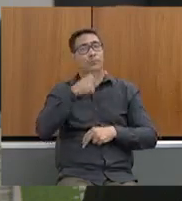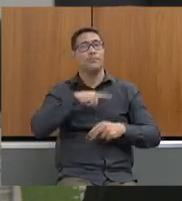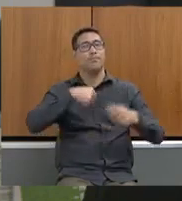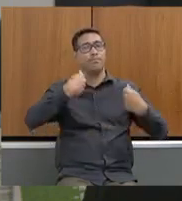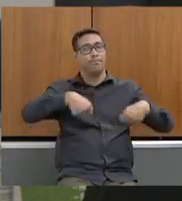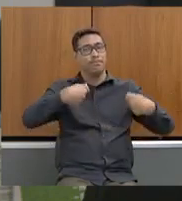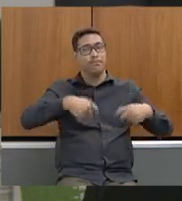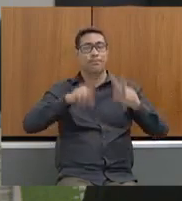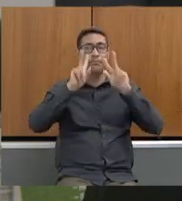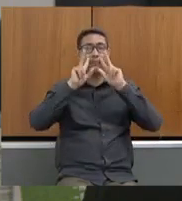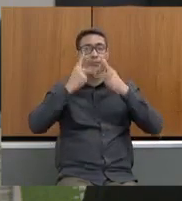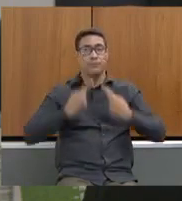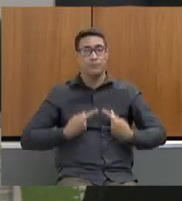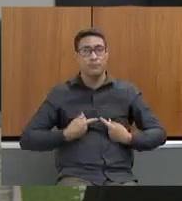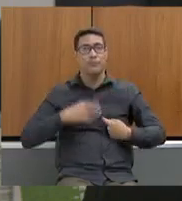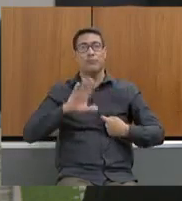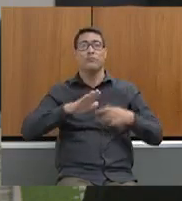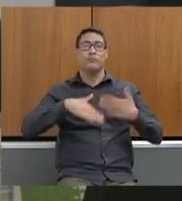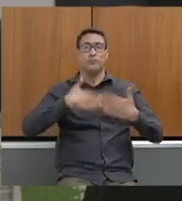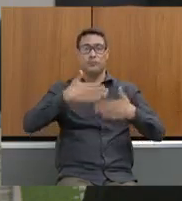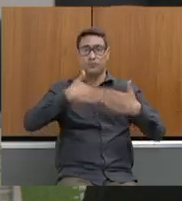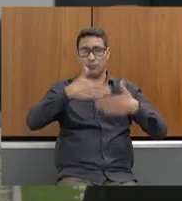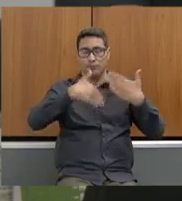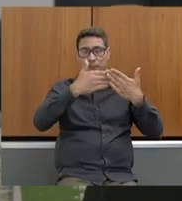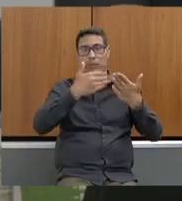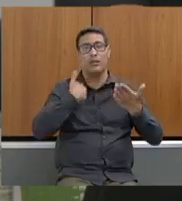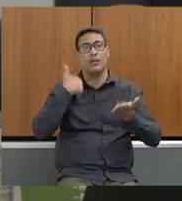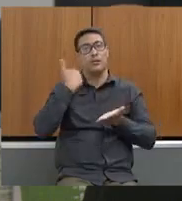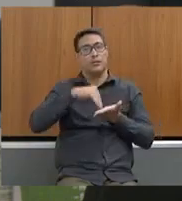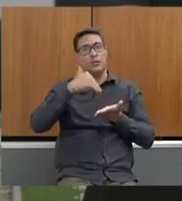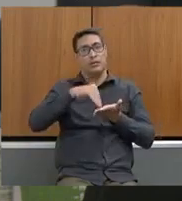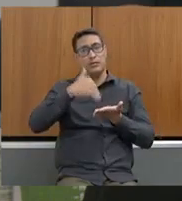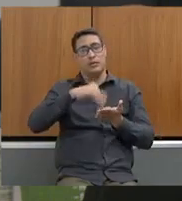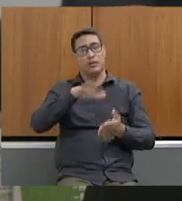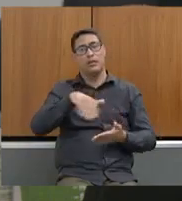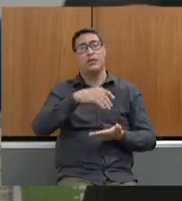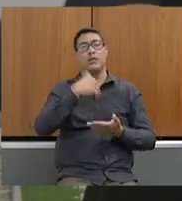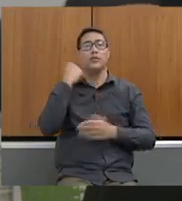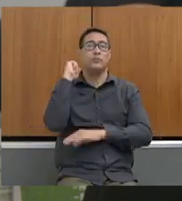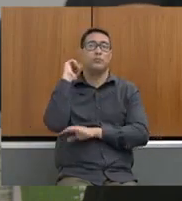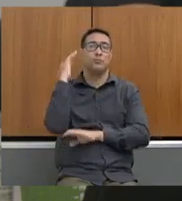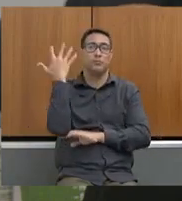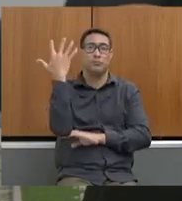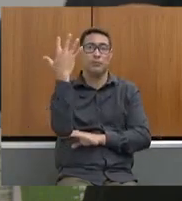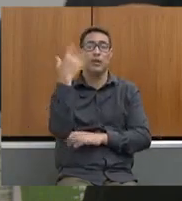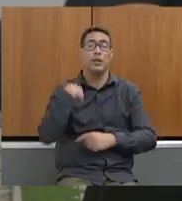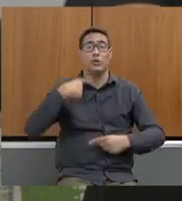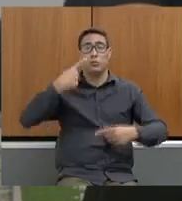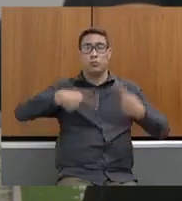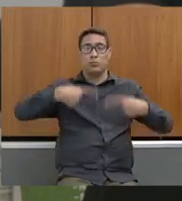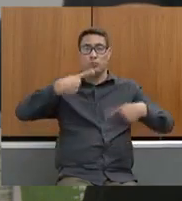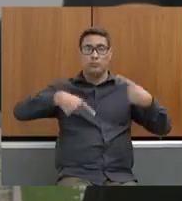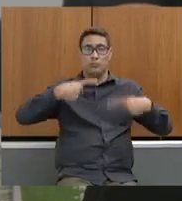do reconhecimento dos avanços da Secretaria de Meio Ambiente nas políticas públicas de Meio Ambiente.